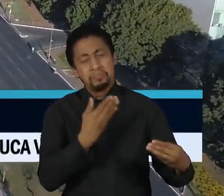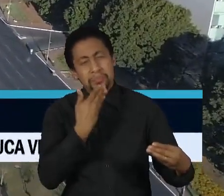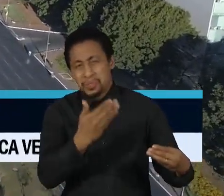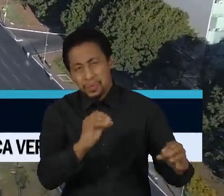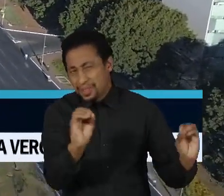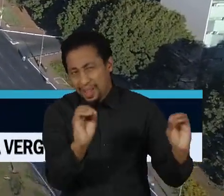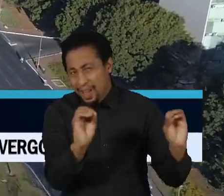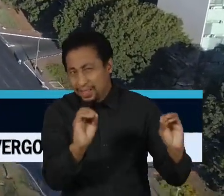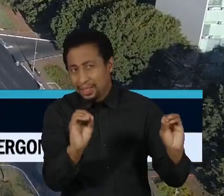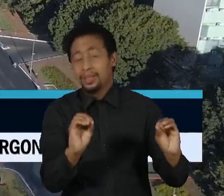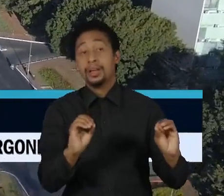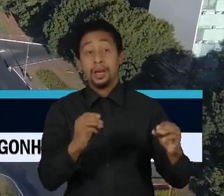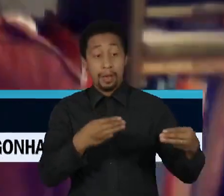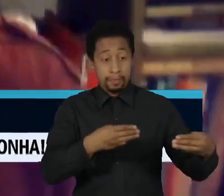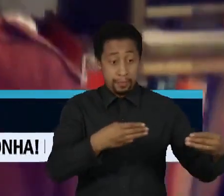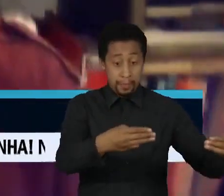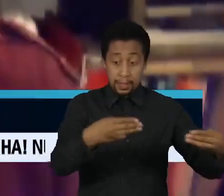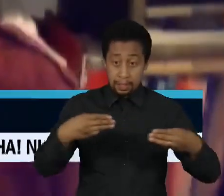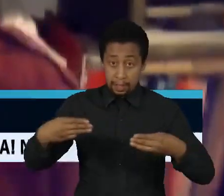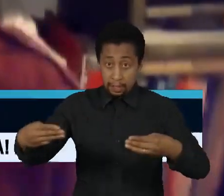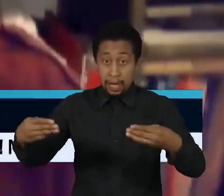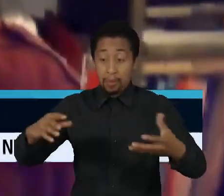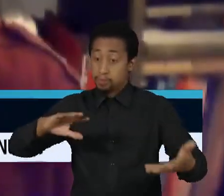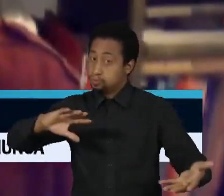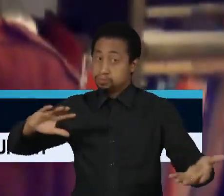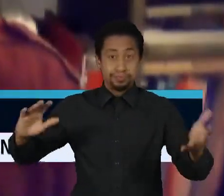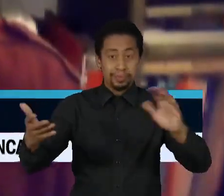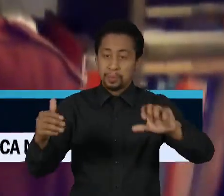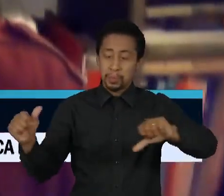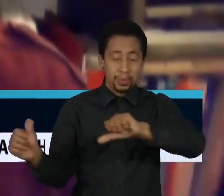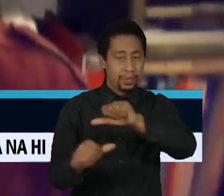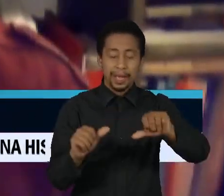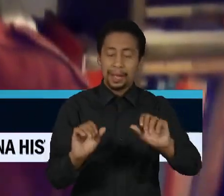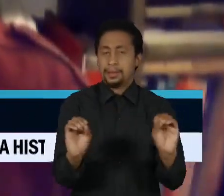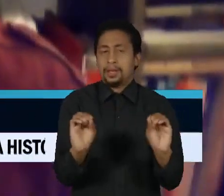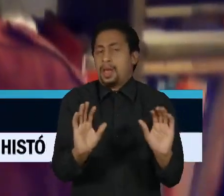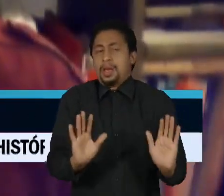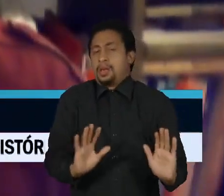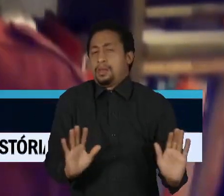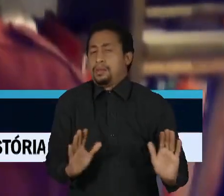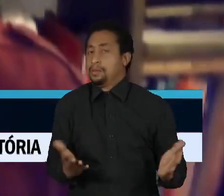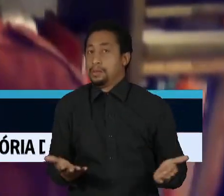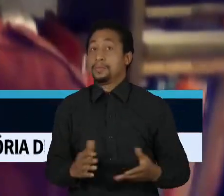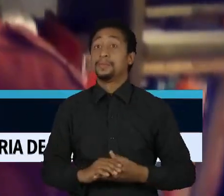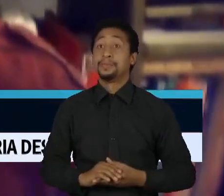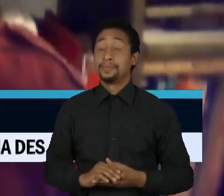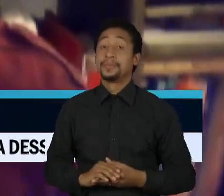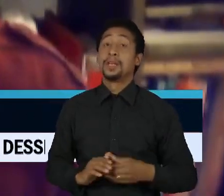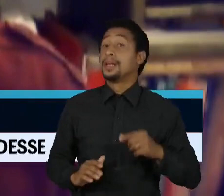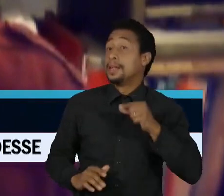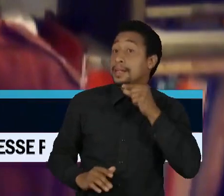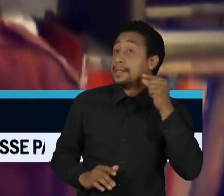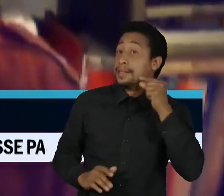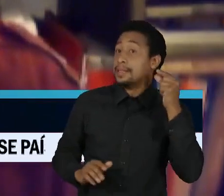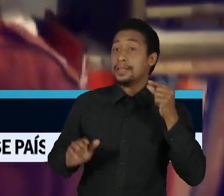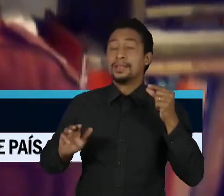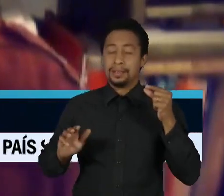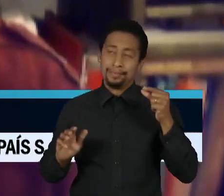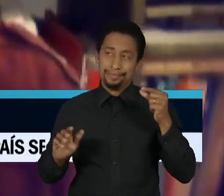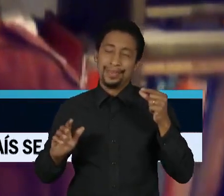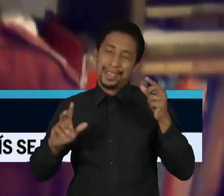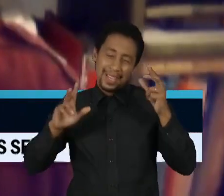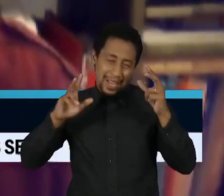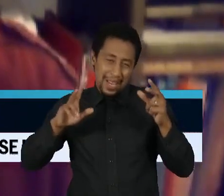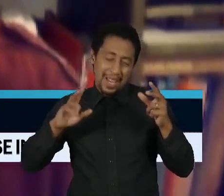vai fazer reforma ministerial. A relação de Lula com Lira não deverá ser muito diferente de Bolsonaro com o próprio Lira, uma vez que